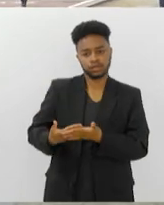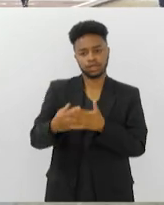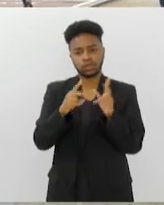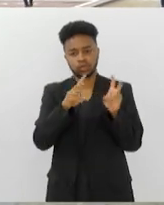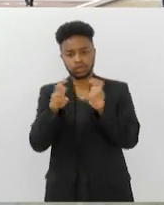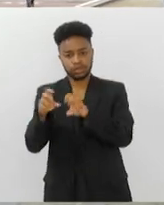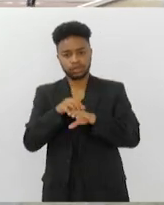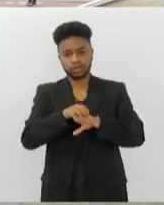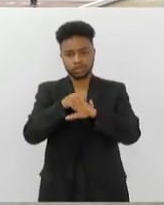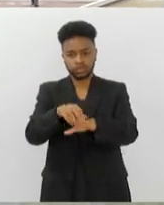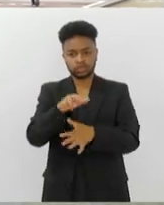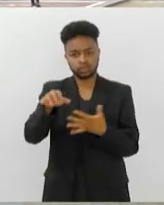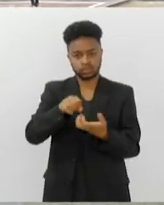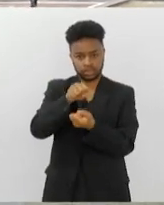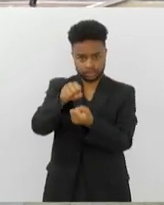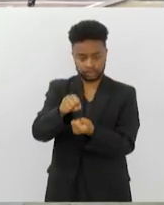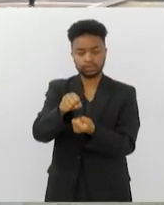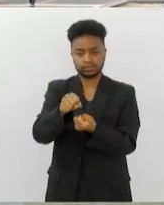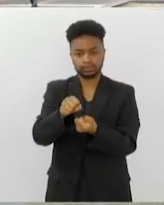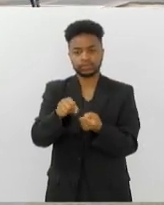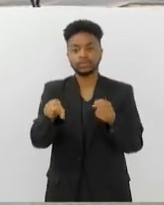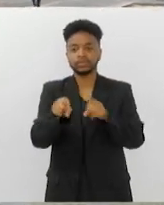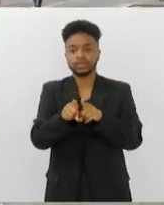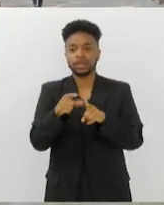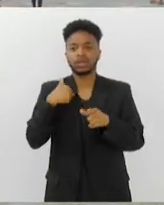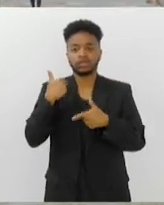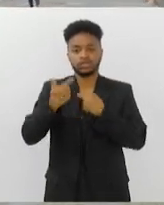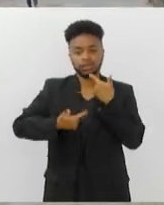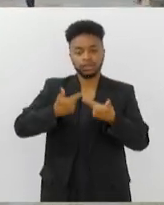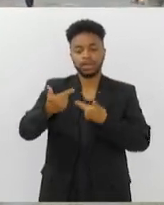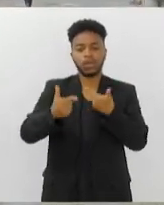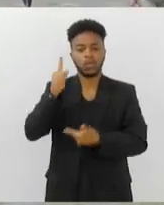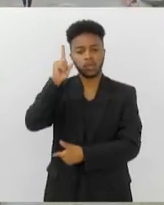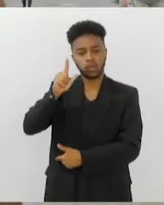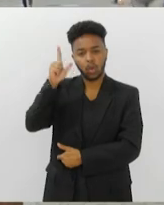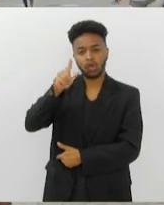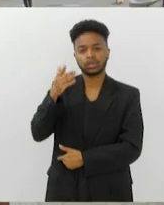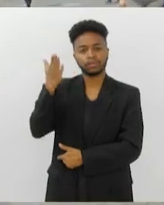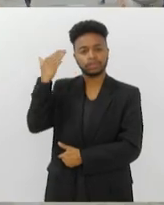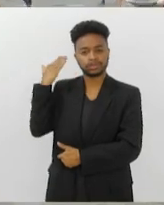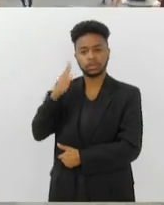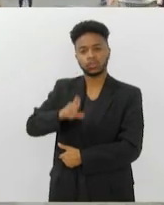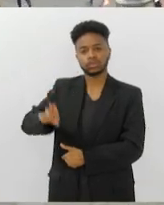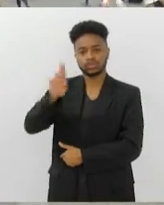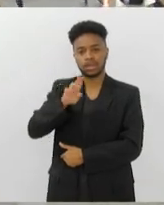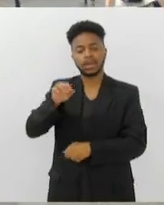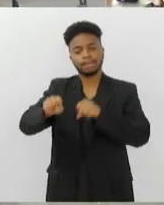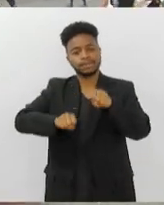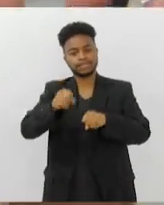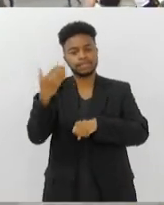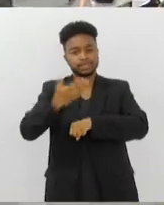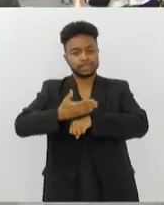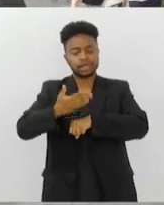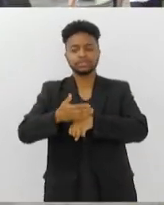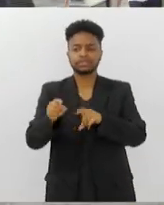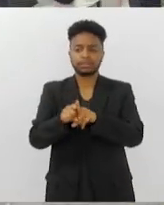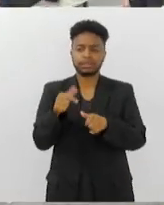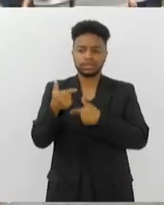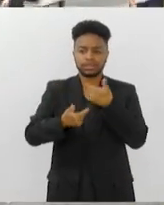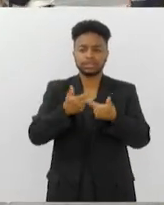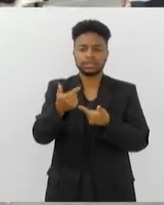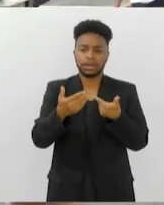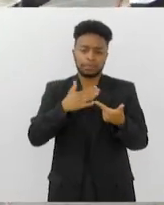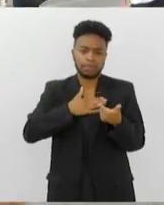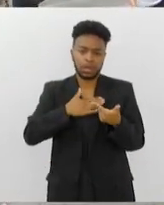transporte sustentável. E eu trabalhei em Londres, muitos anos atrás, com bicitaxis. E foi um trabalho meio